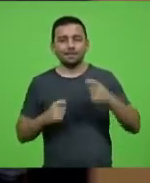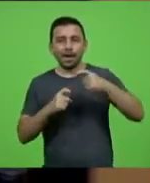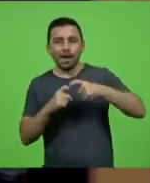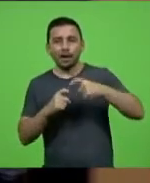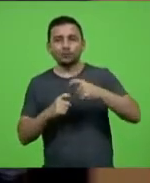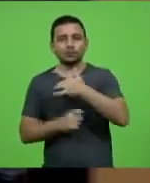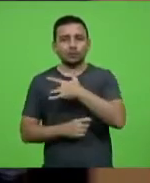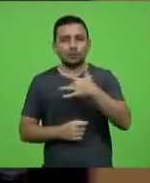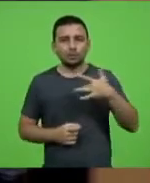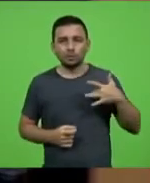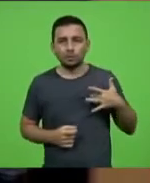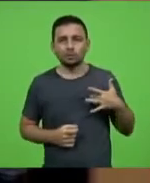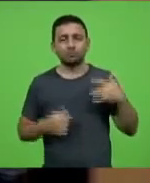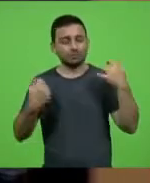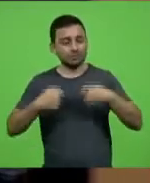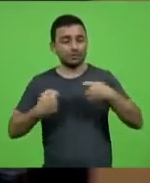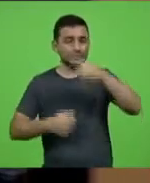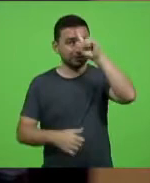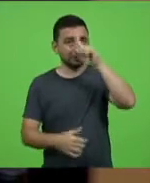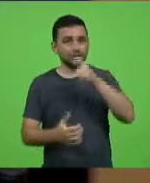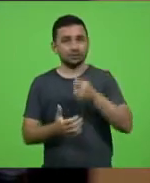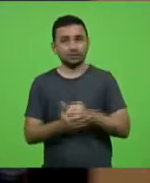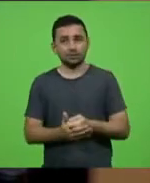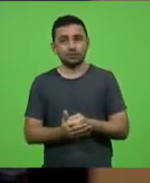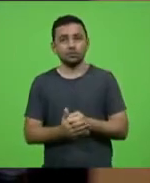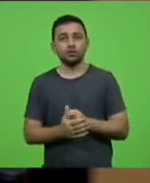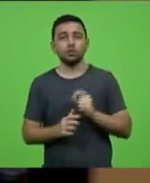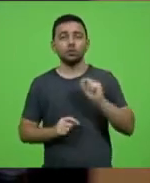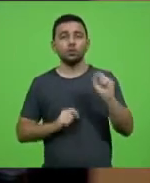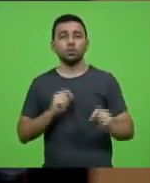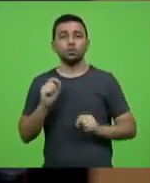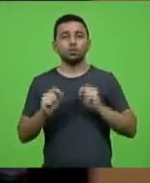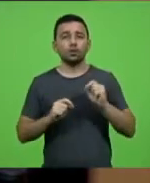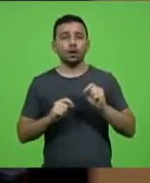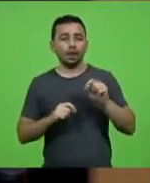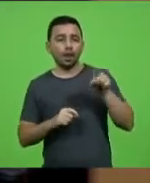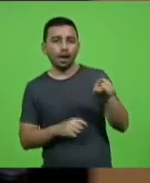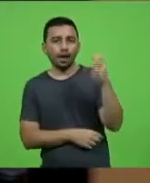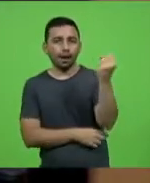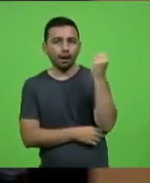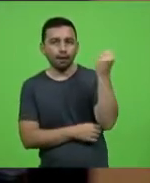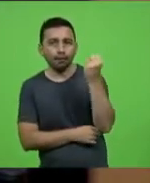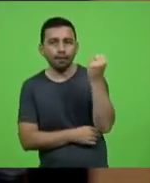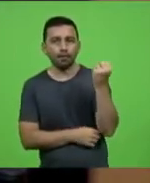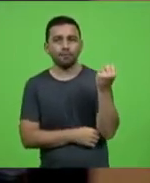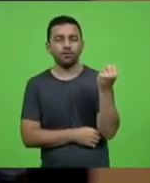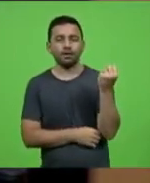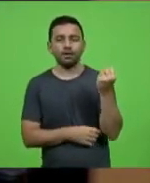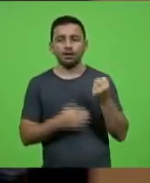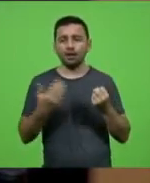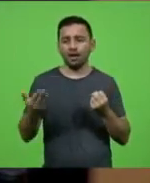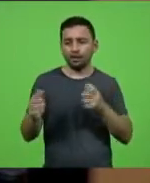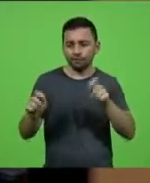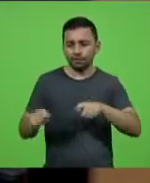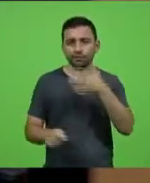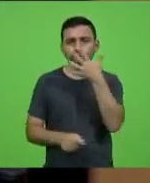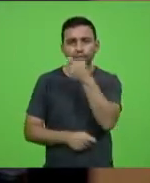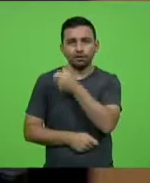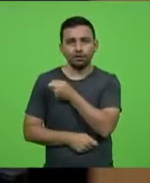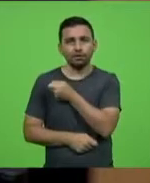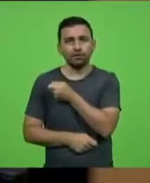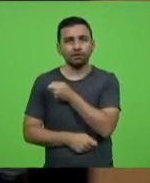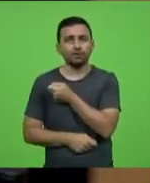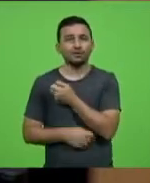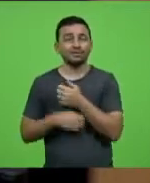saúde, tem que decidir qual é o mais grave, qual ele tem chance de salvar e a